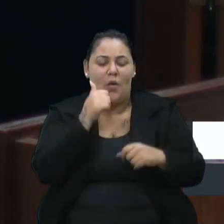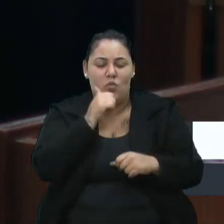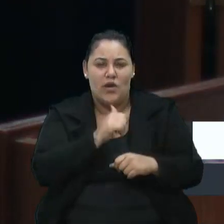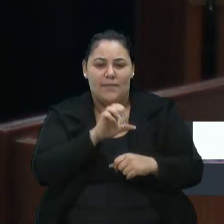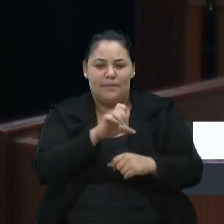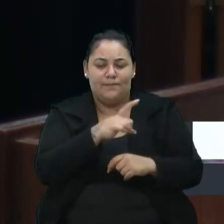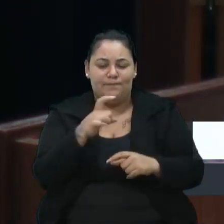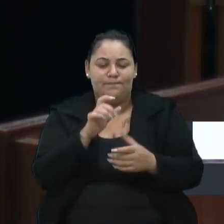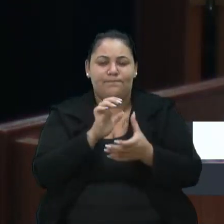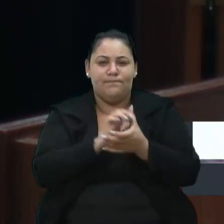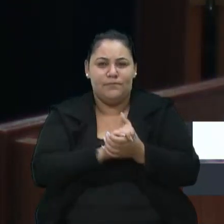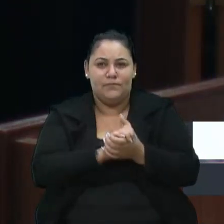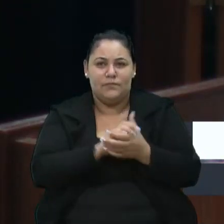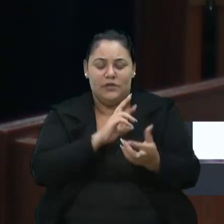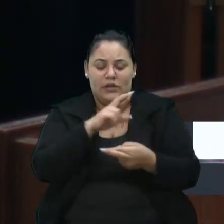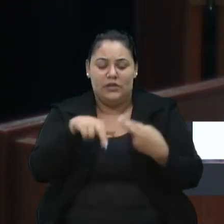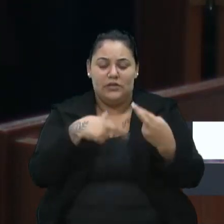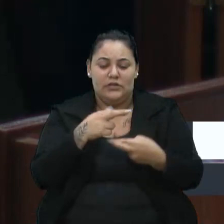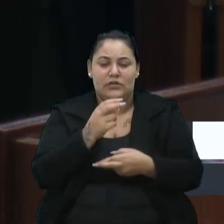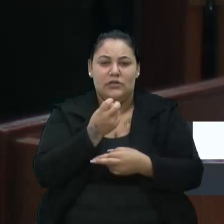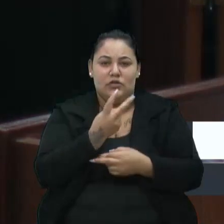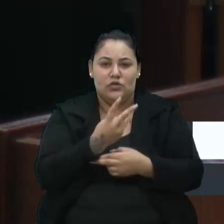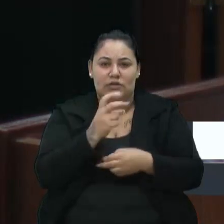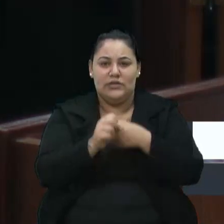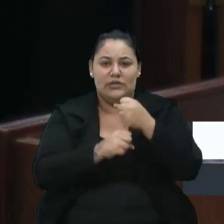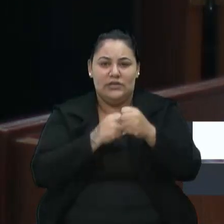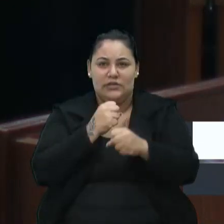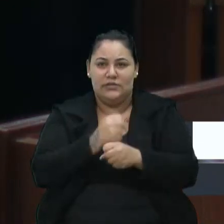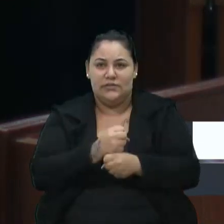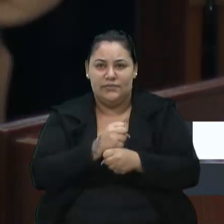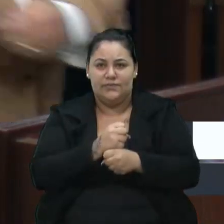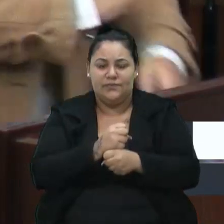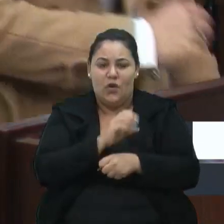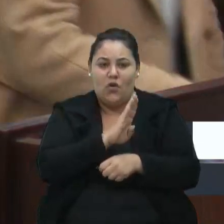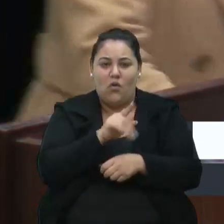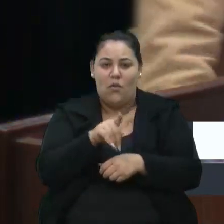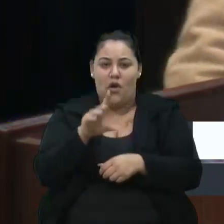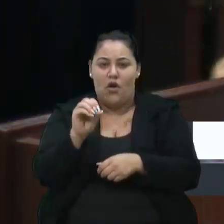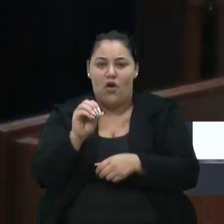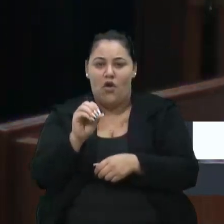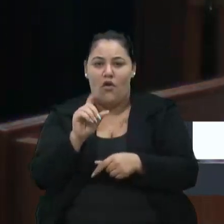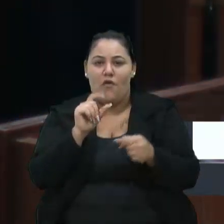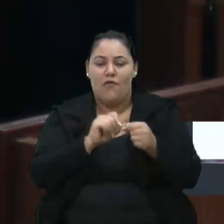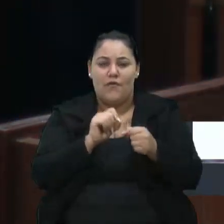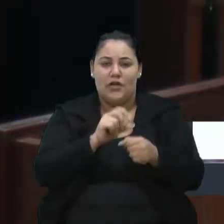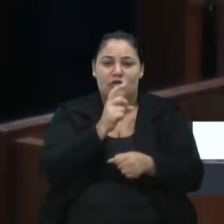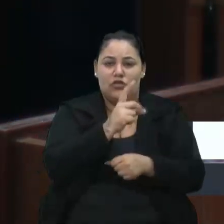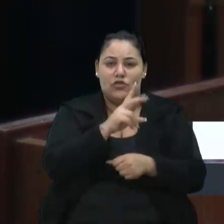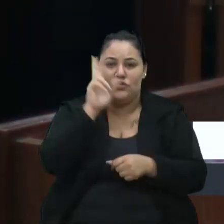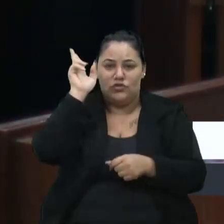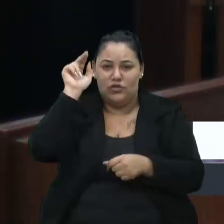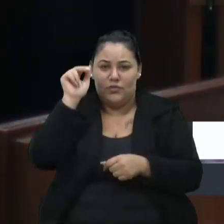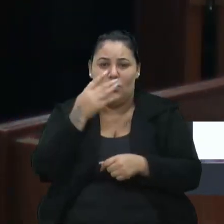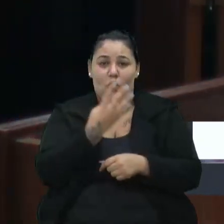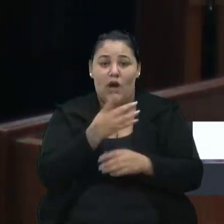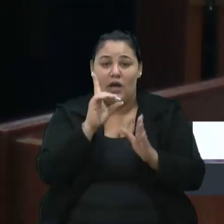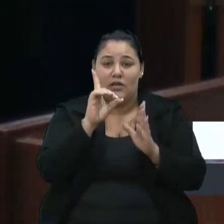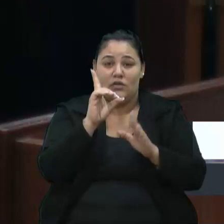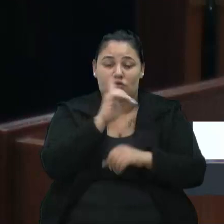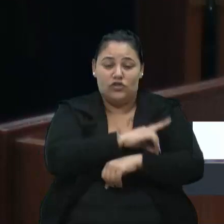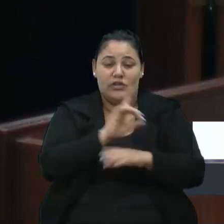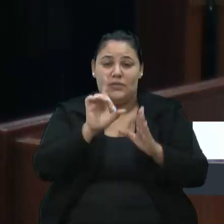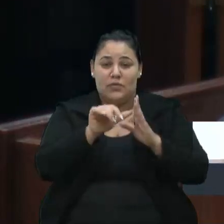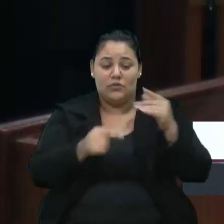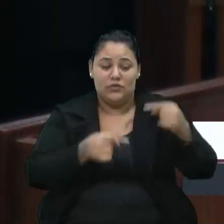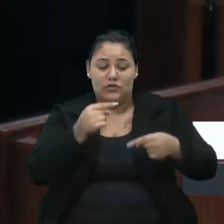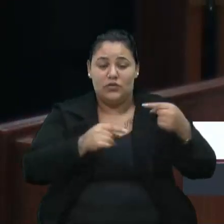em que relacionou-se por dois anos. Um registro de ocorrência foi realizado em 12 de abril, quatro dias após uma discussão